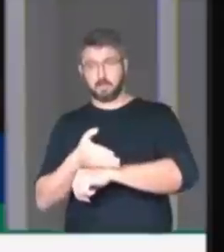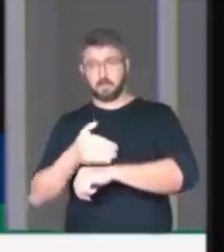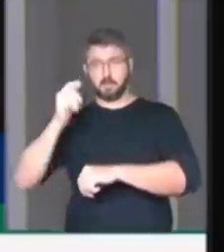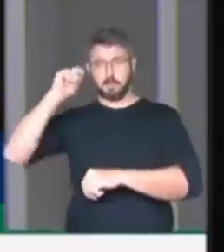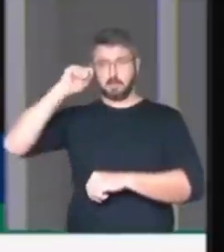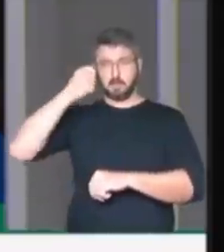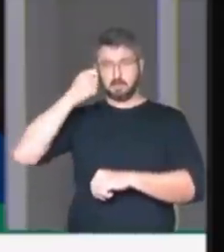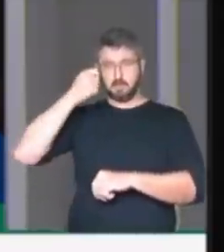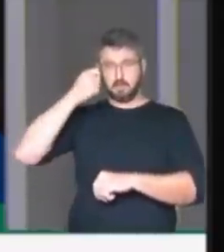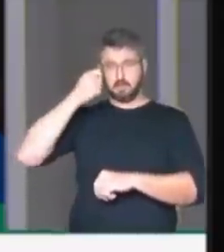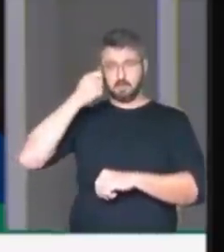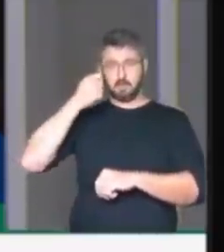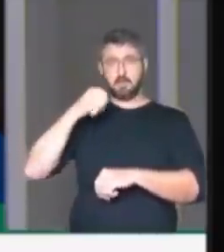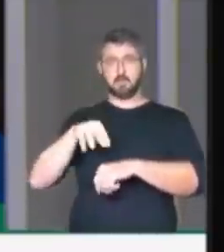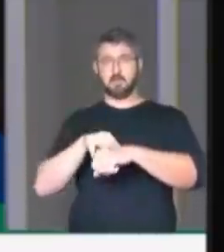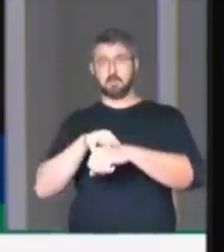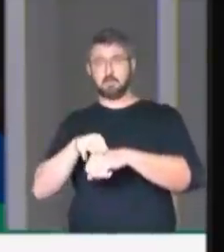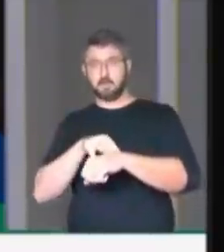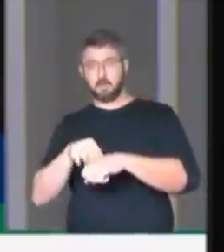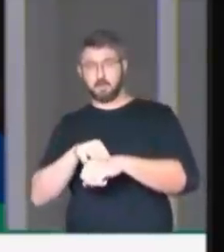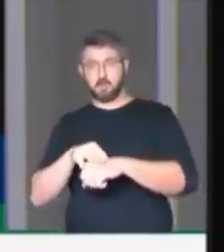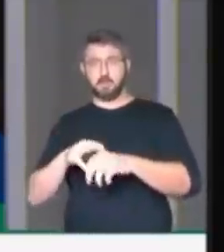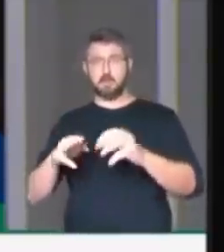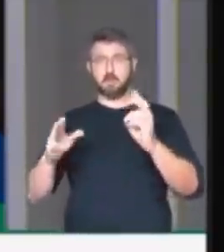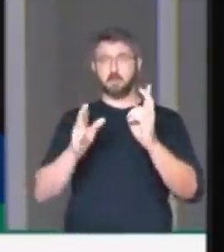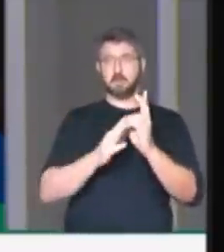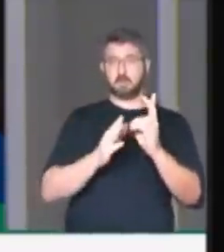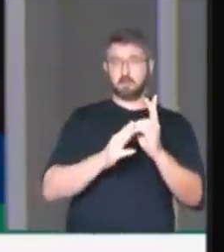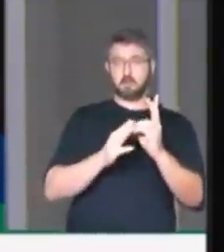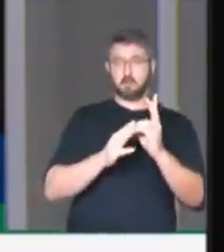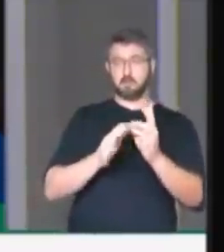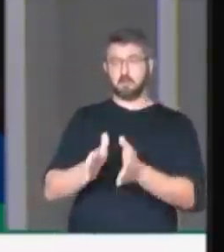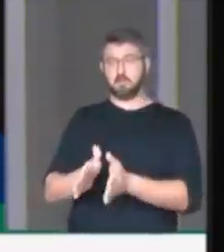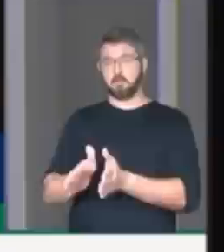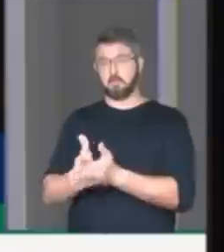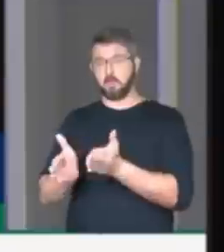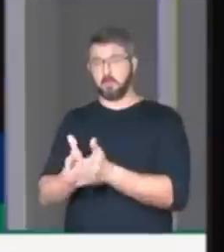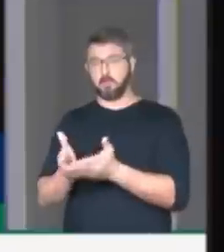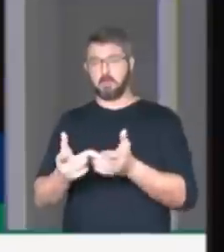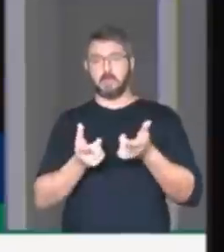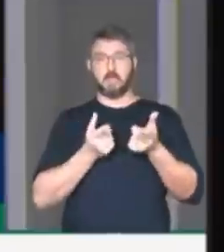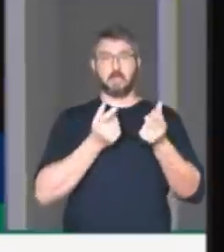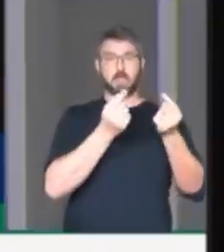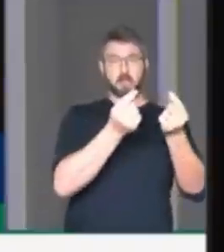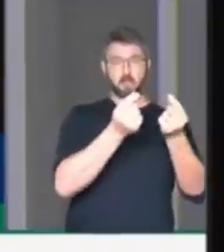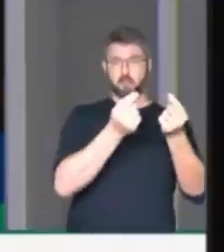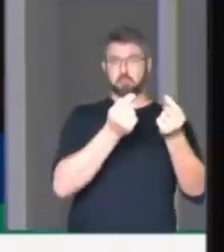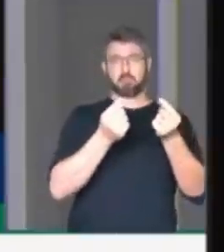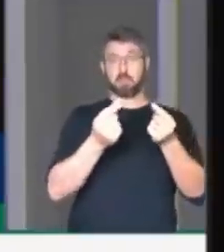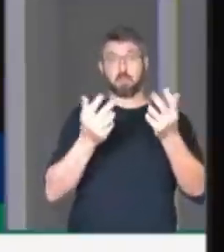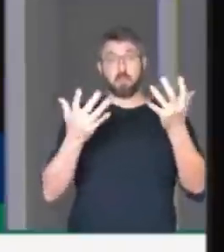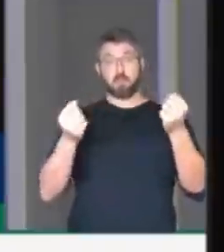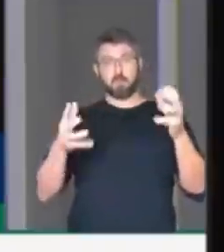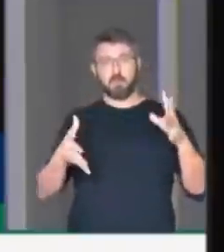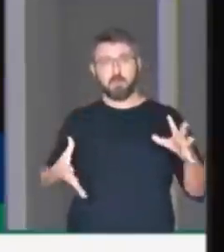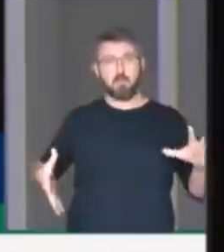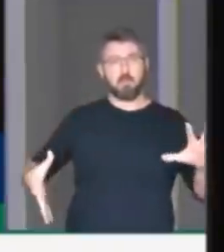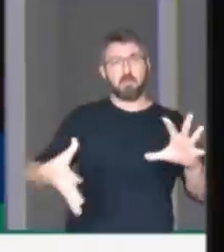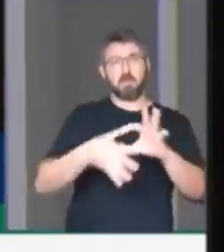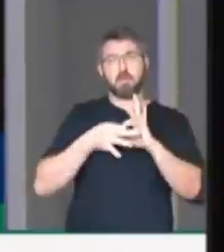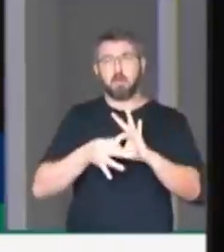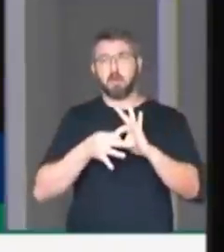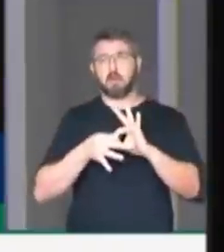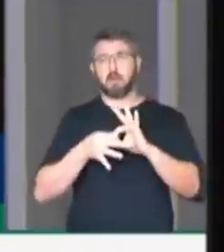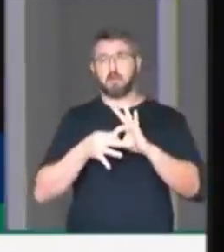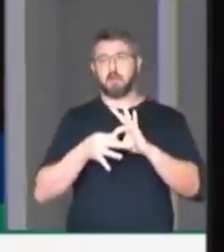negros, pardos, indígenas, pobres e ricos. Vamos nos unir, vamos